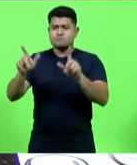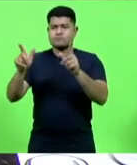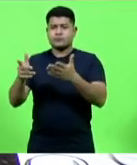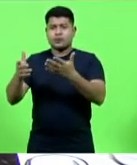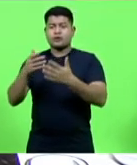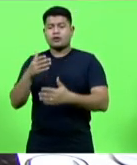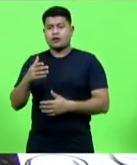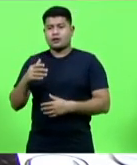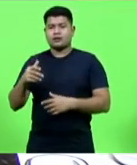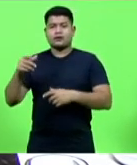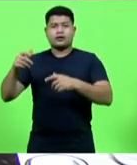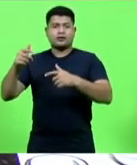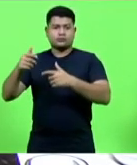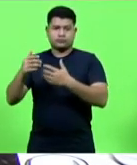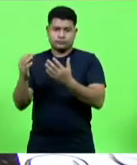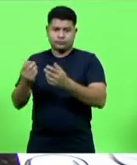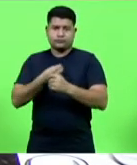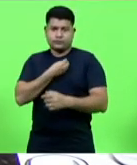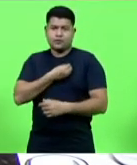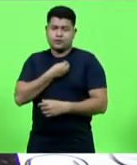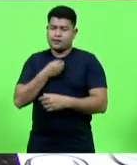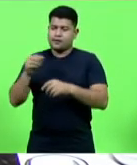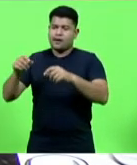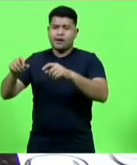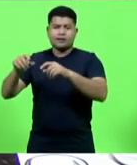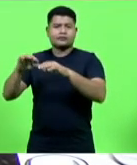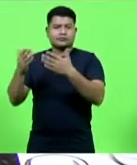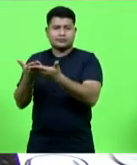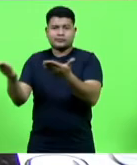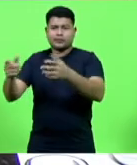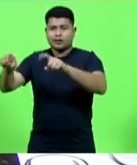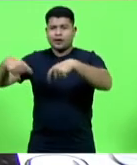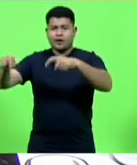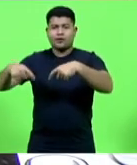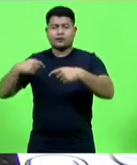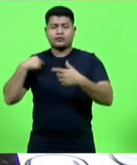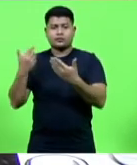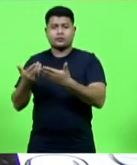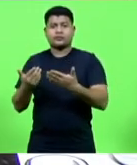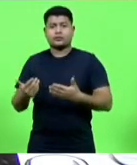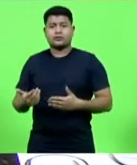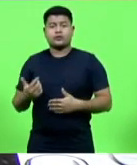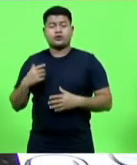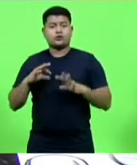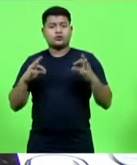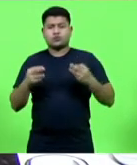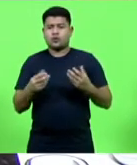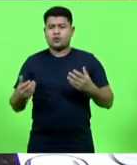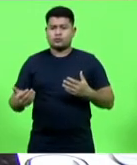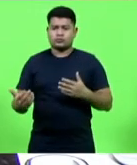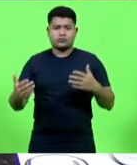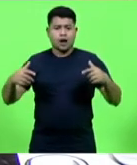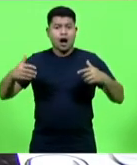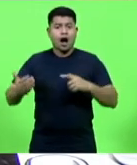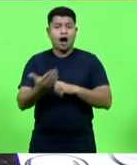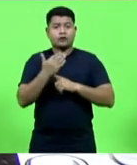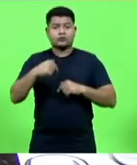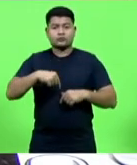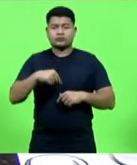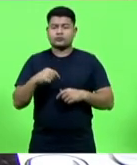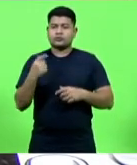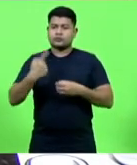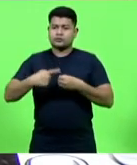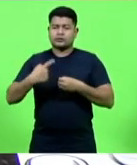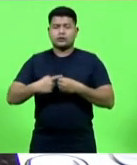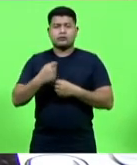merece e que traz a comida, que traz toda essa estrutura que nós temos hoje para o homem da cidade. Obrigado, presidente.